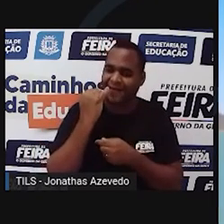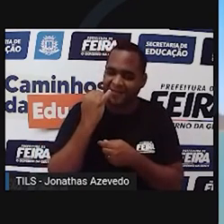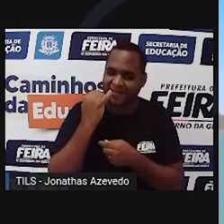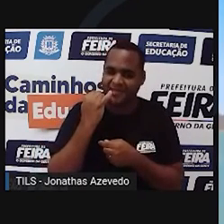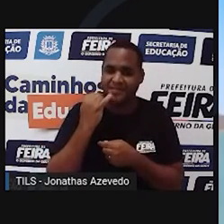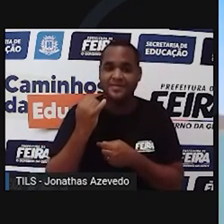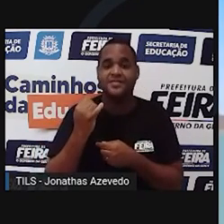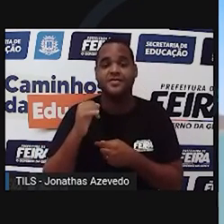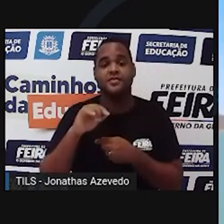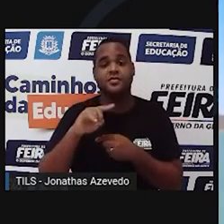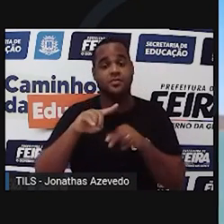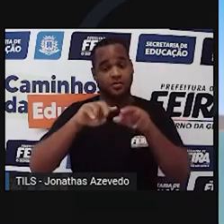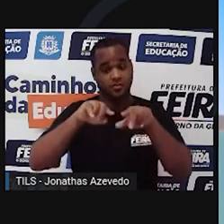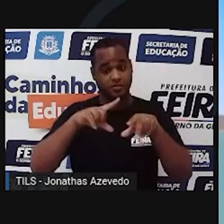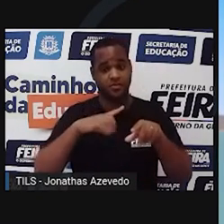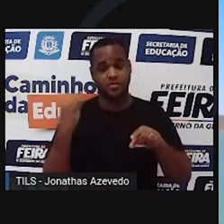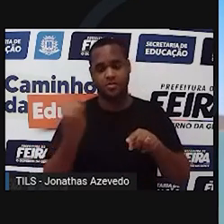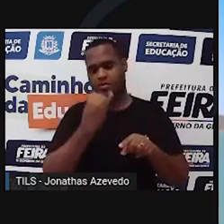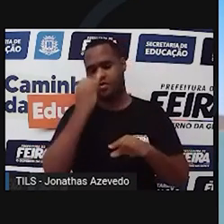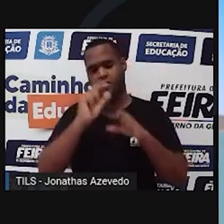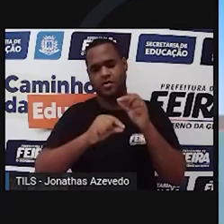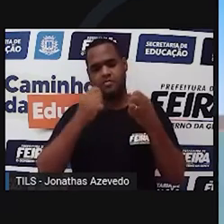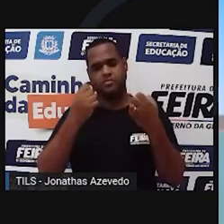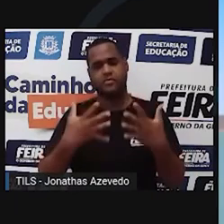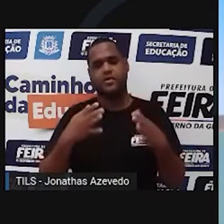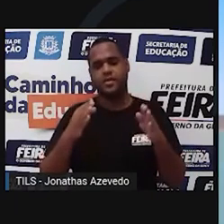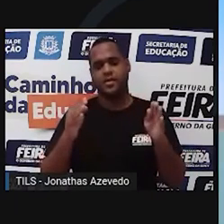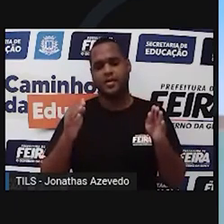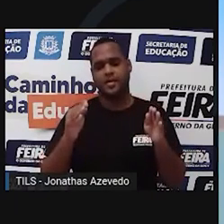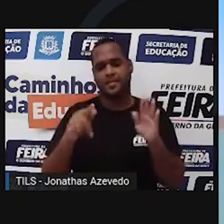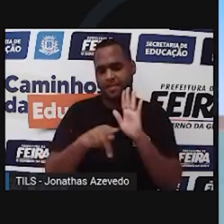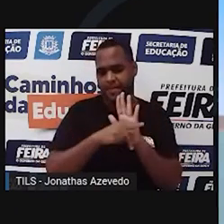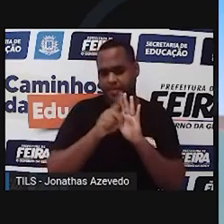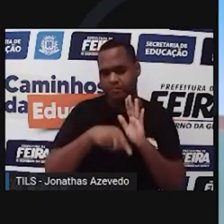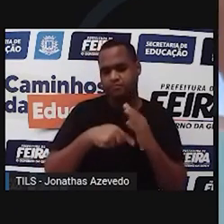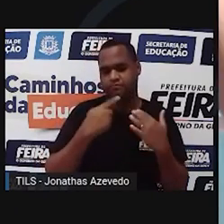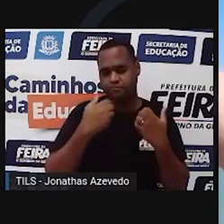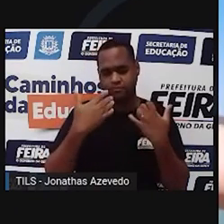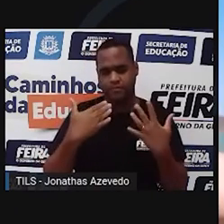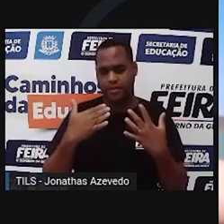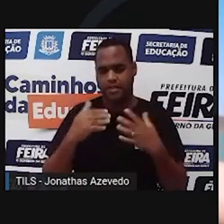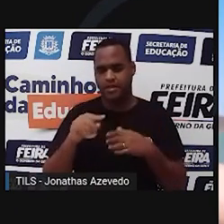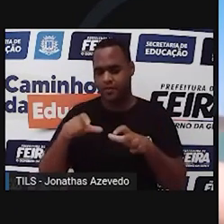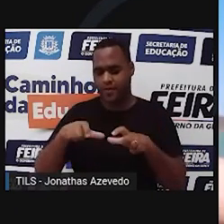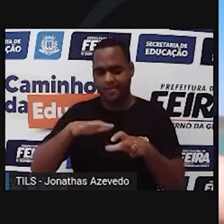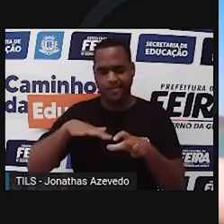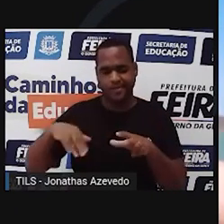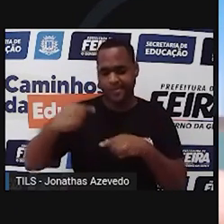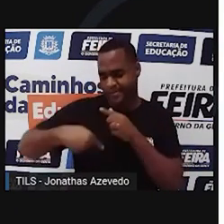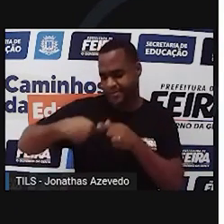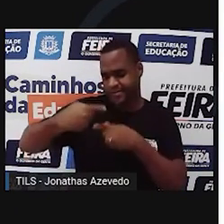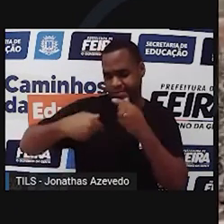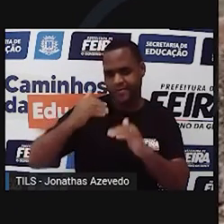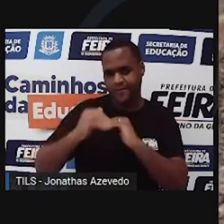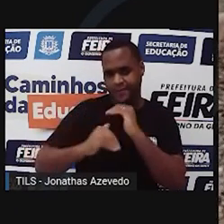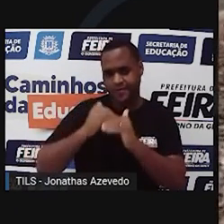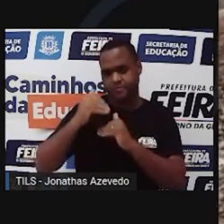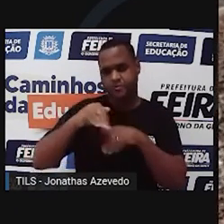importantíssima, então, a presença aqui na usina de Sobradinho para a gente trabalhar com desenvolvimento econômico regional.